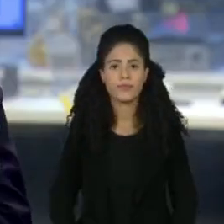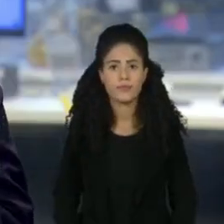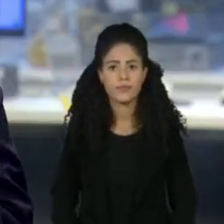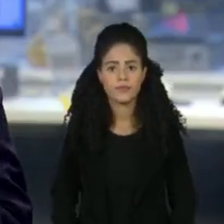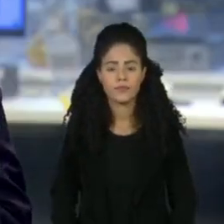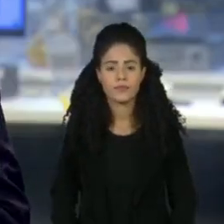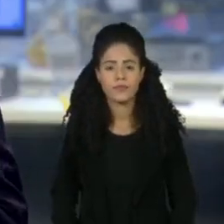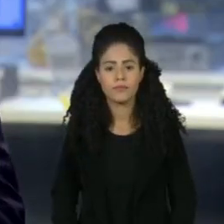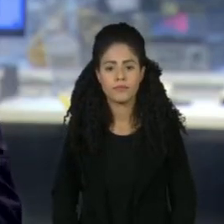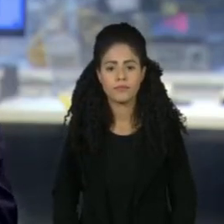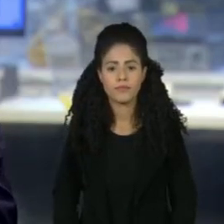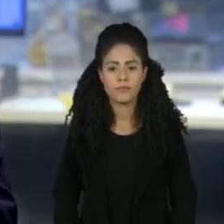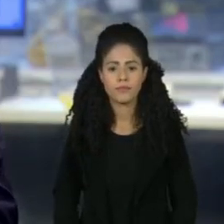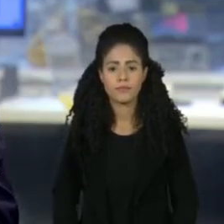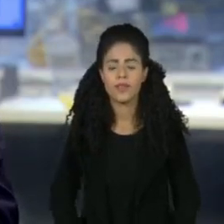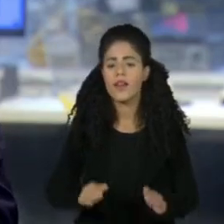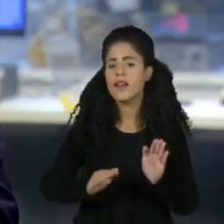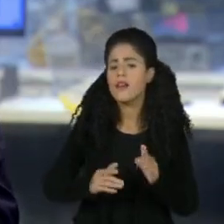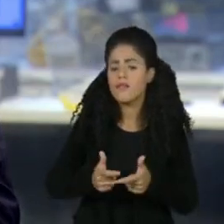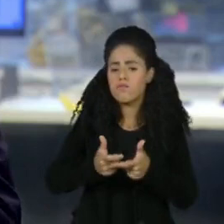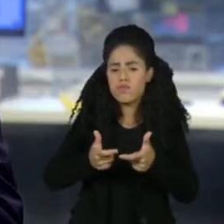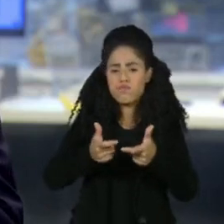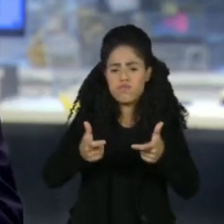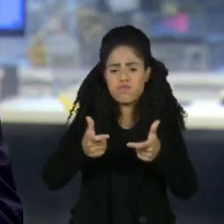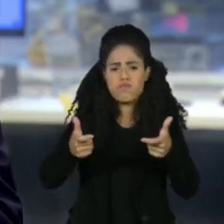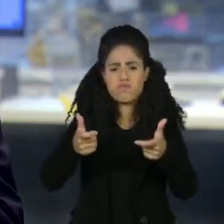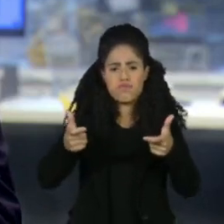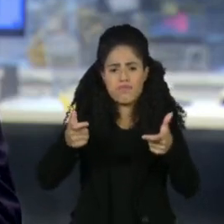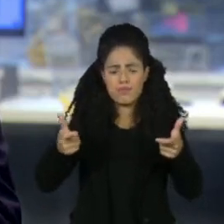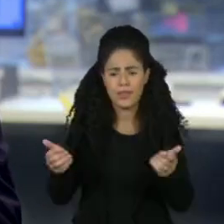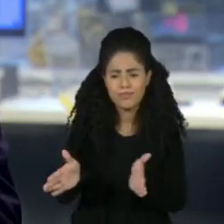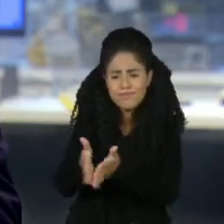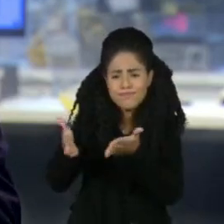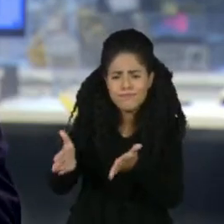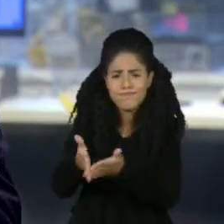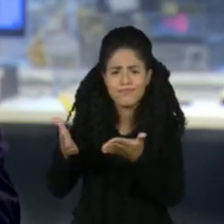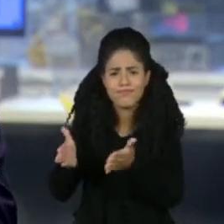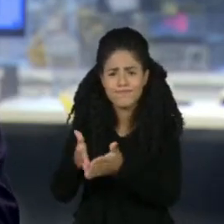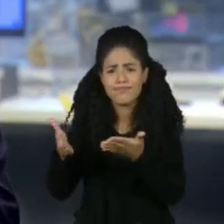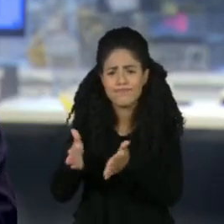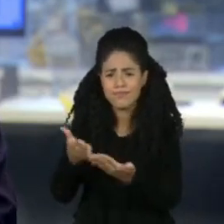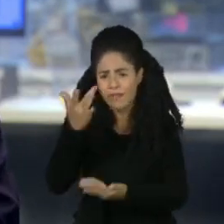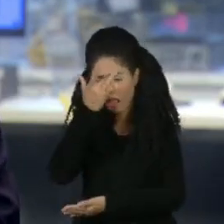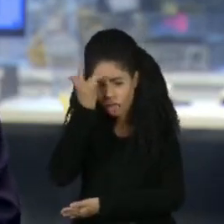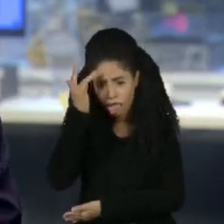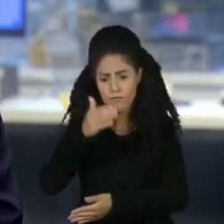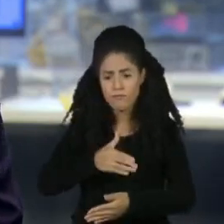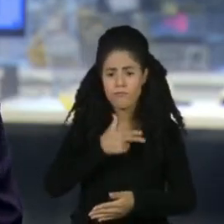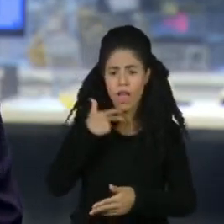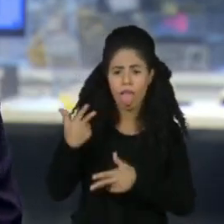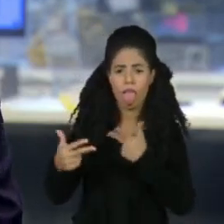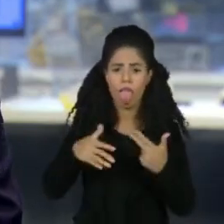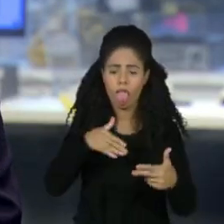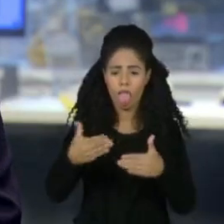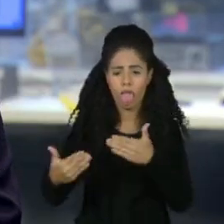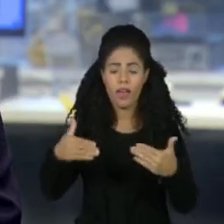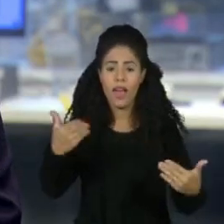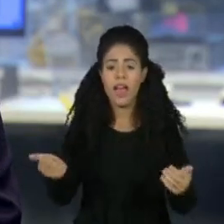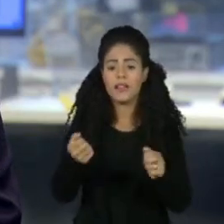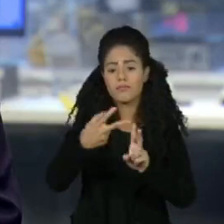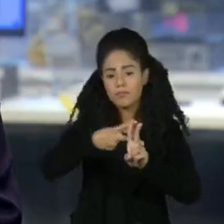Entre os pontos, o aumento da miséria, a morte de ambientalistas, o descaso com os indígenas e o